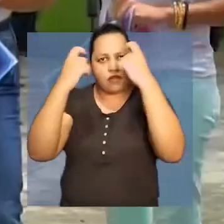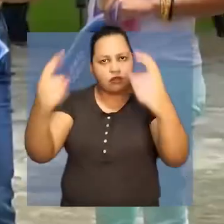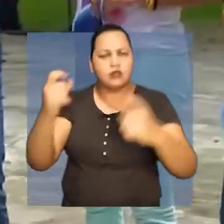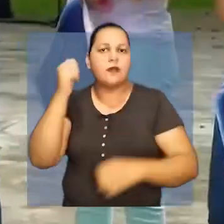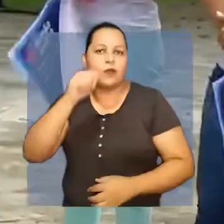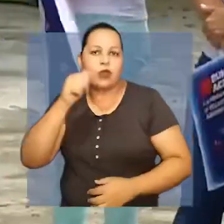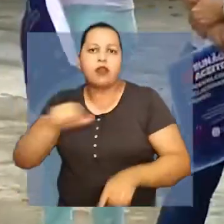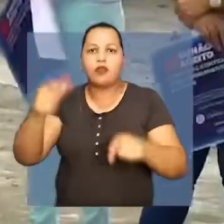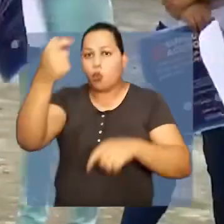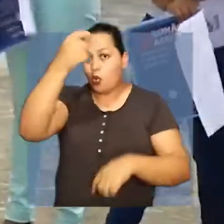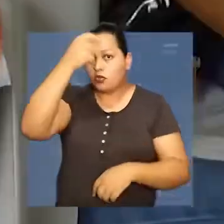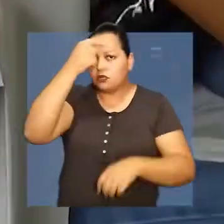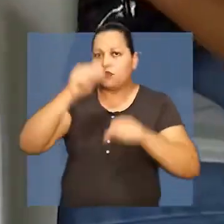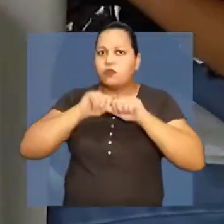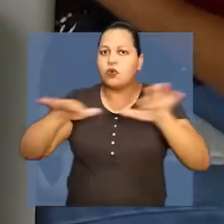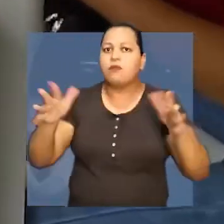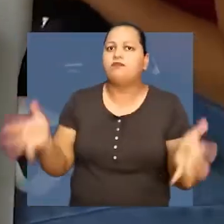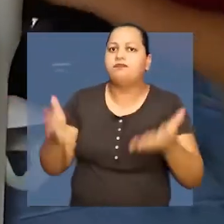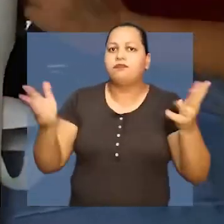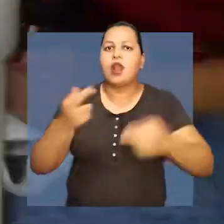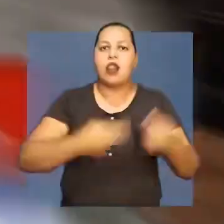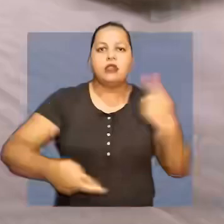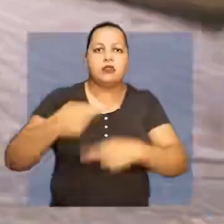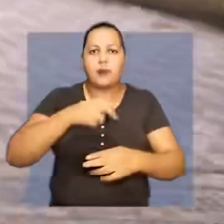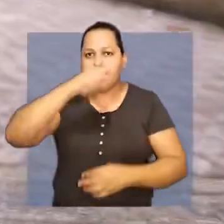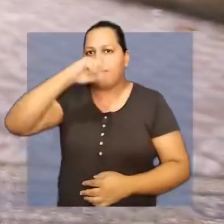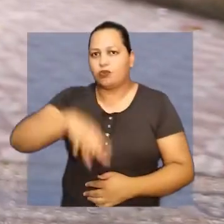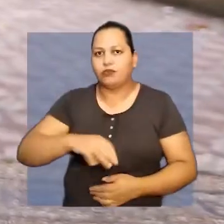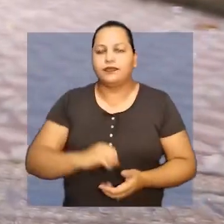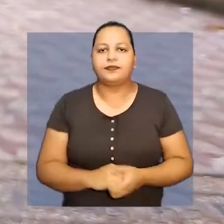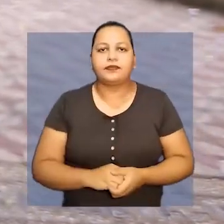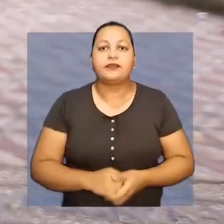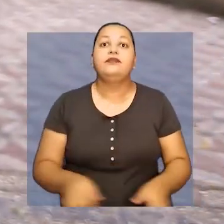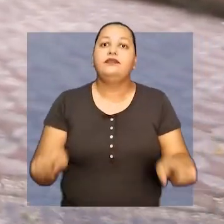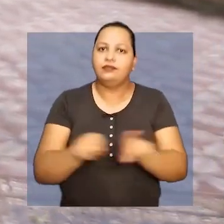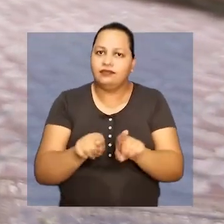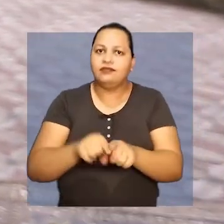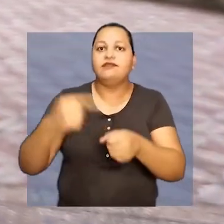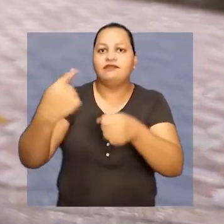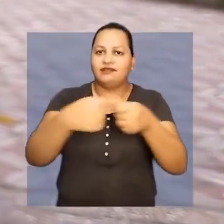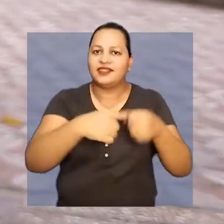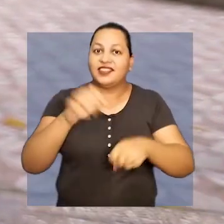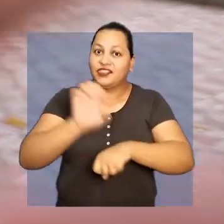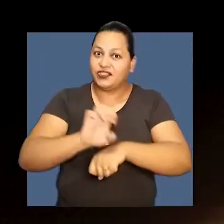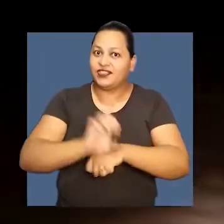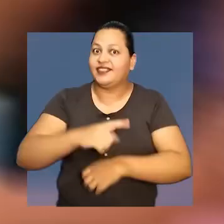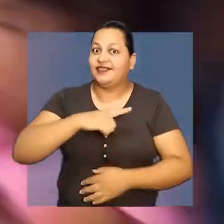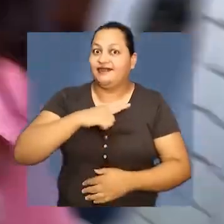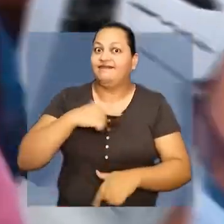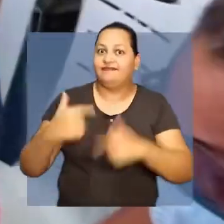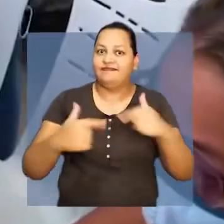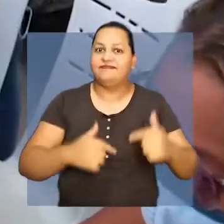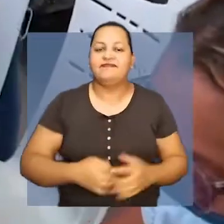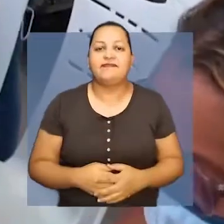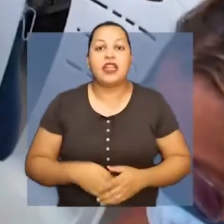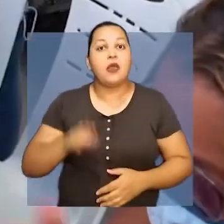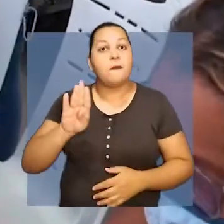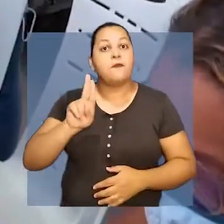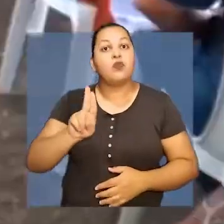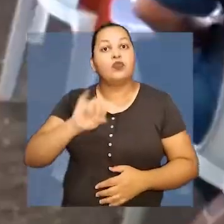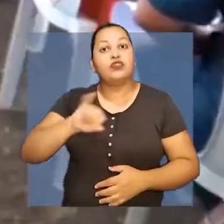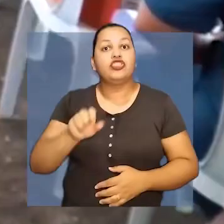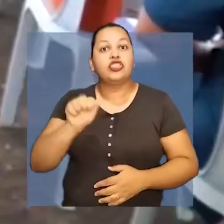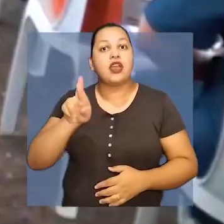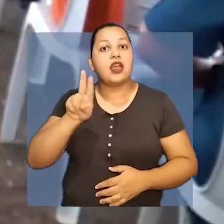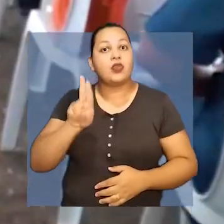e a conscientização sobre relacionamentos abusivos. Também teve ação no interior do Estado. Confere agora! Em Bujaru, famílias